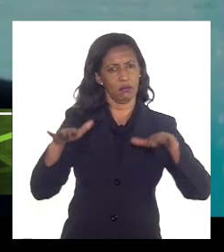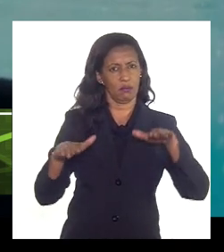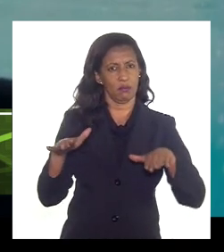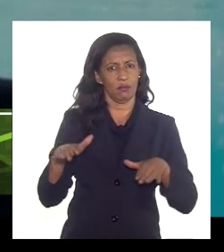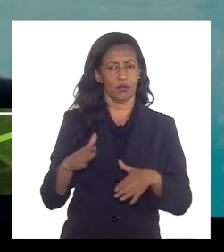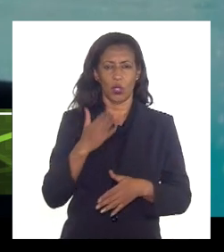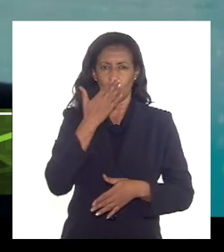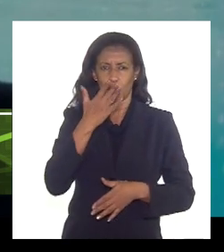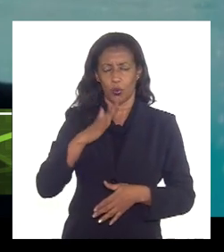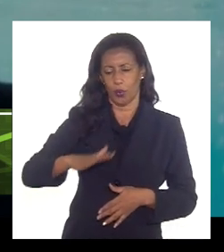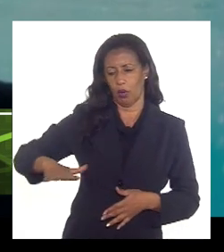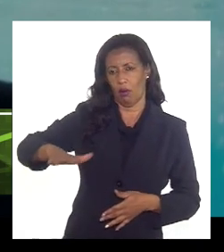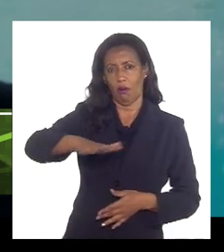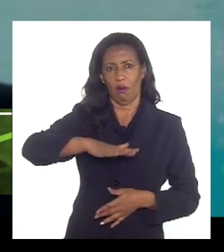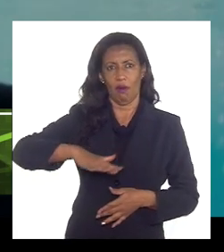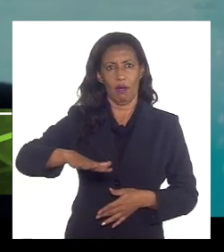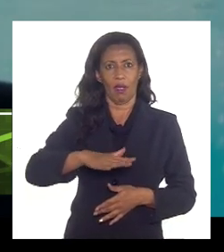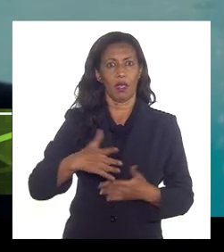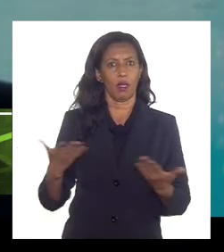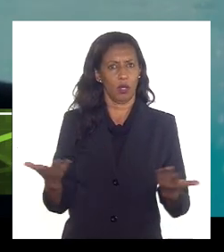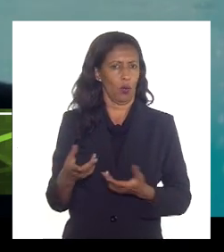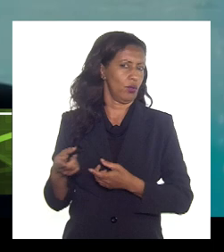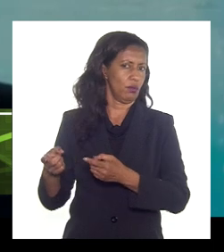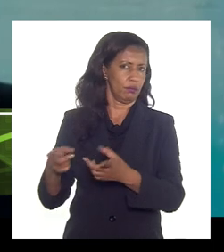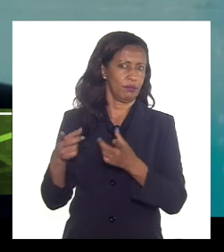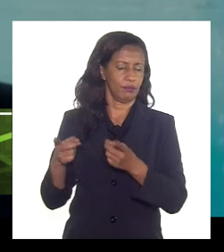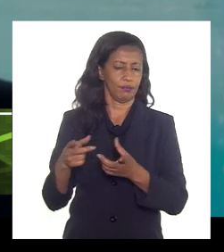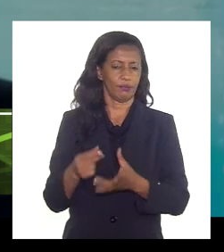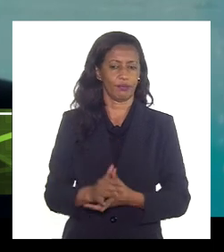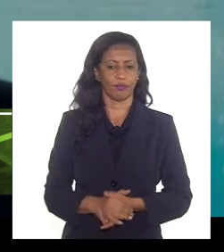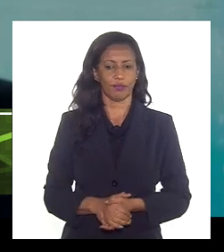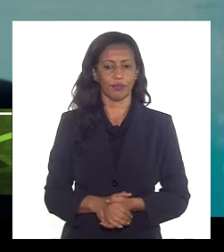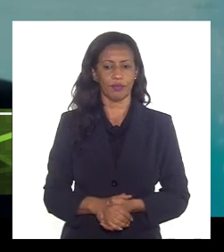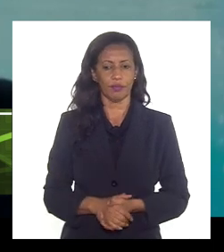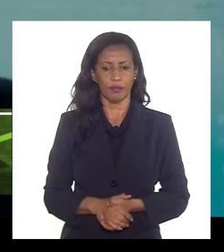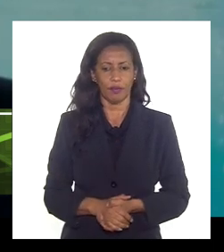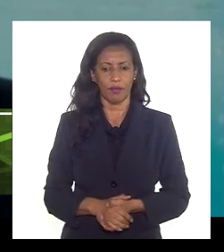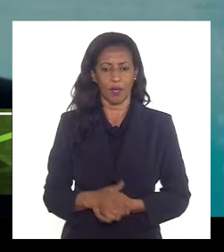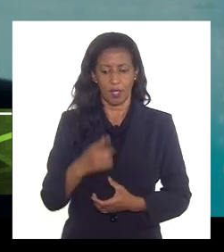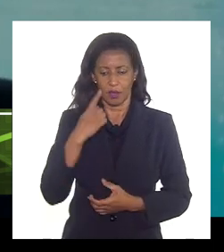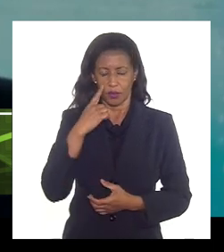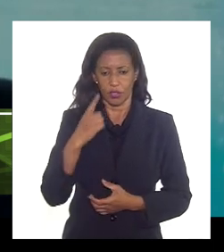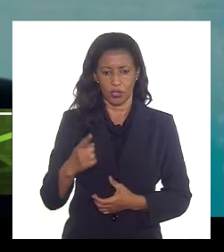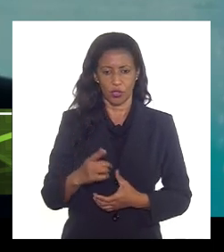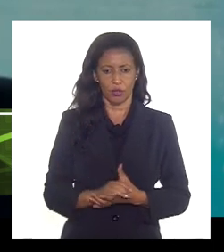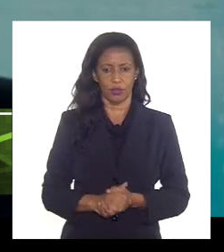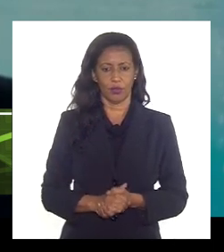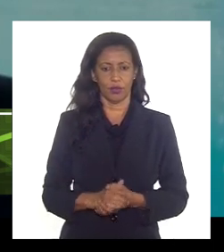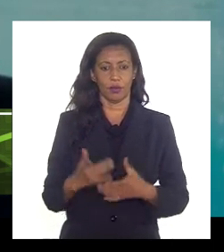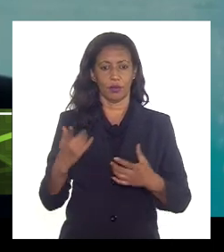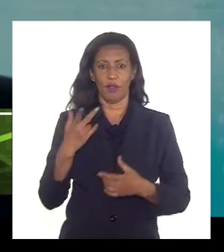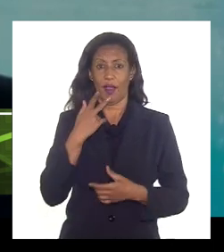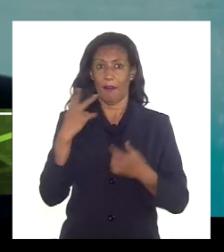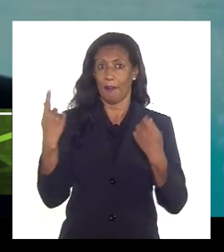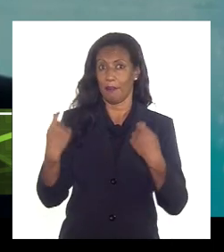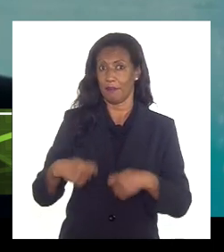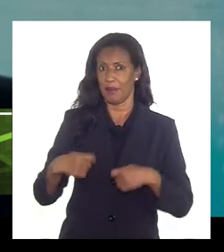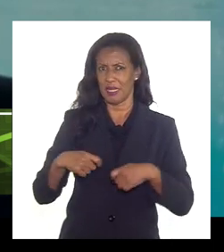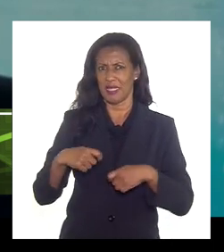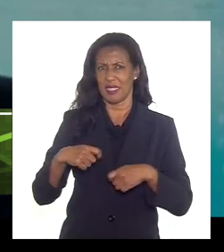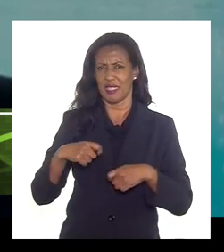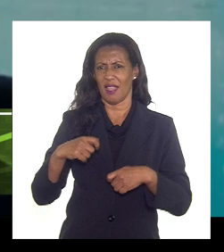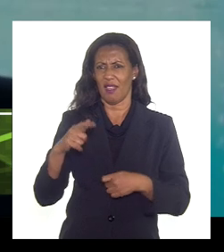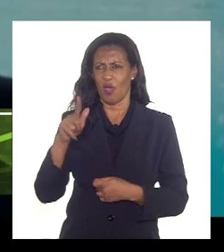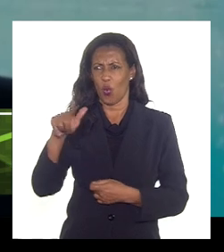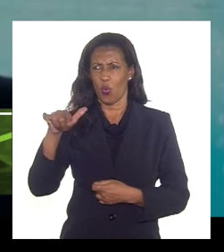dos campos que hoje são comerciais né então a gente verificou o seguinte olha a gente vai precisar reinjetar esse gás esse